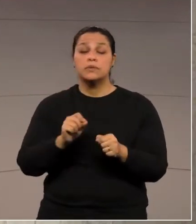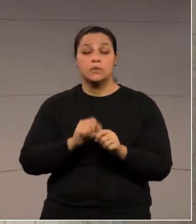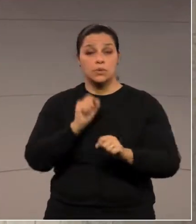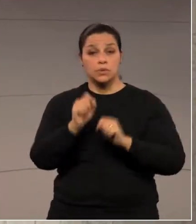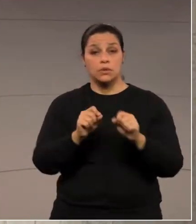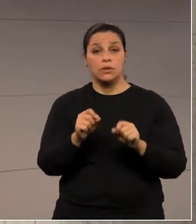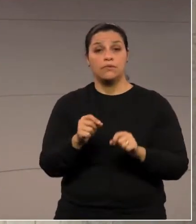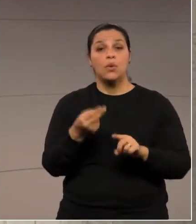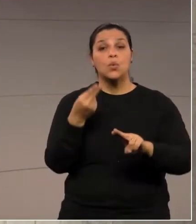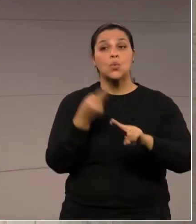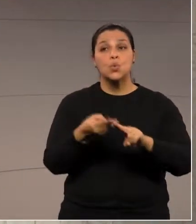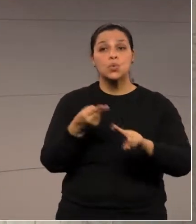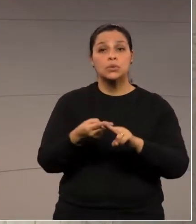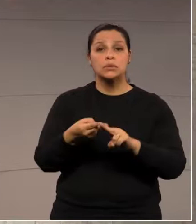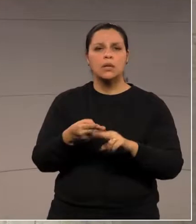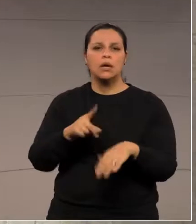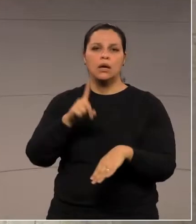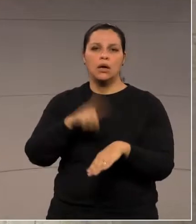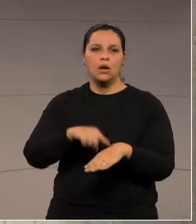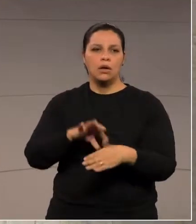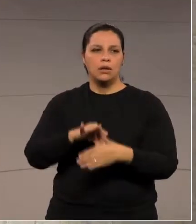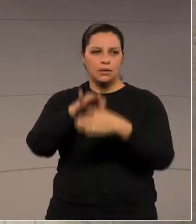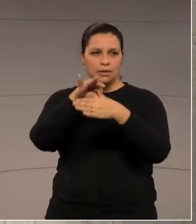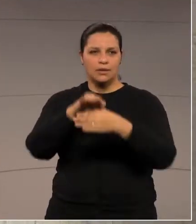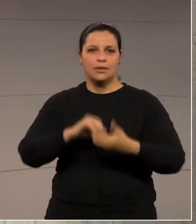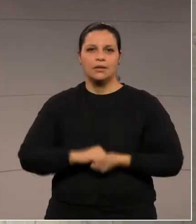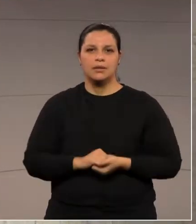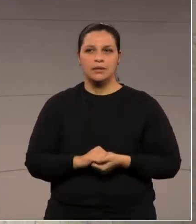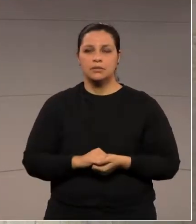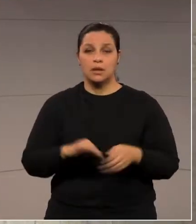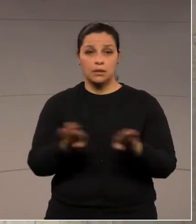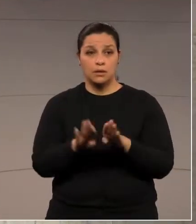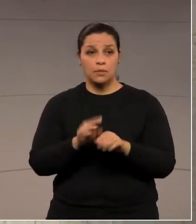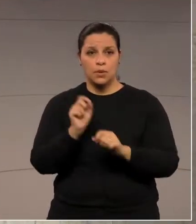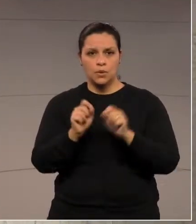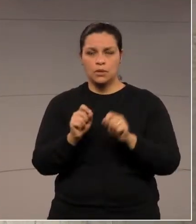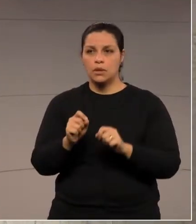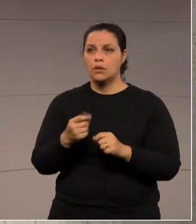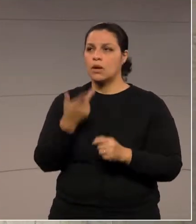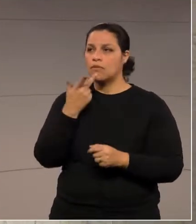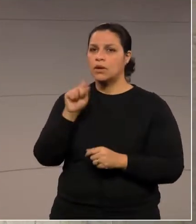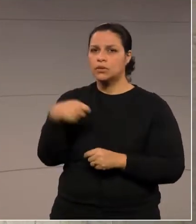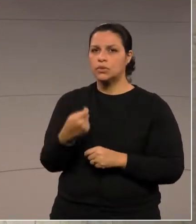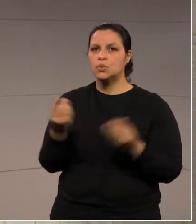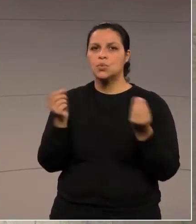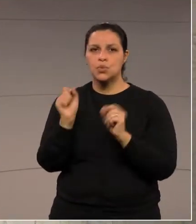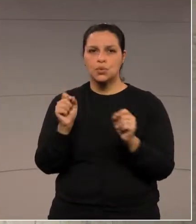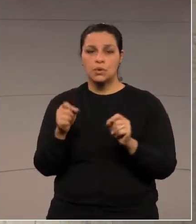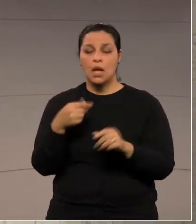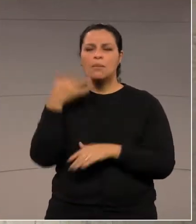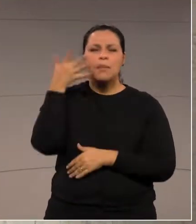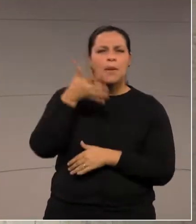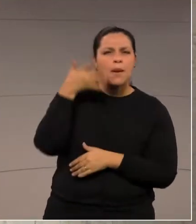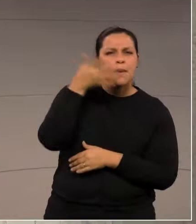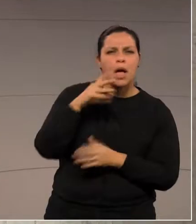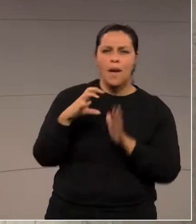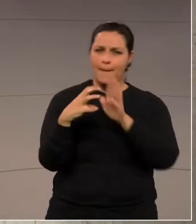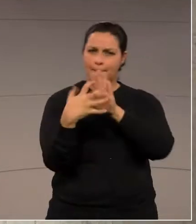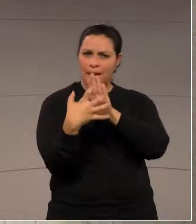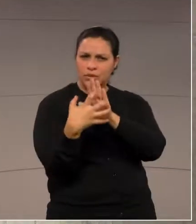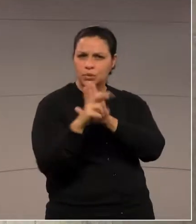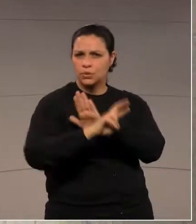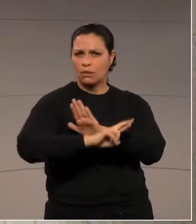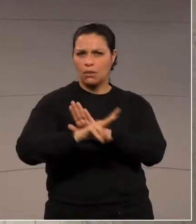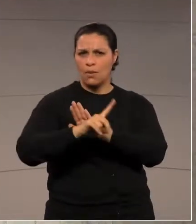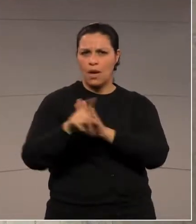quero usar, presidente, o horário da liderança, eu também quero fazer aqui, não é uma fala partidária, não é